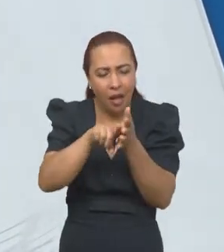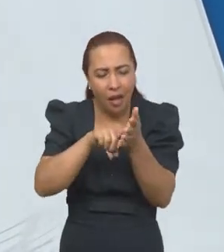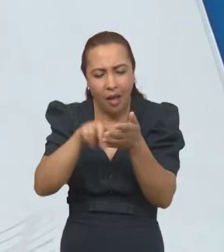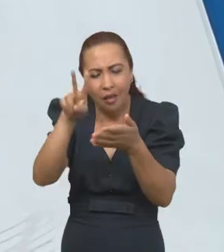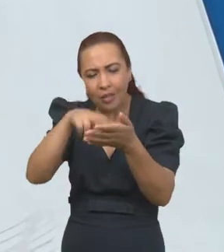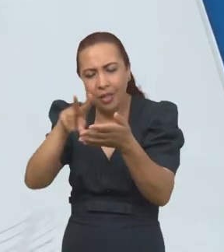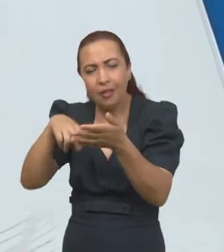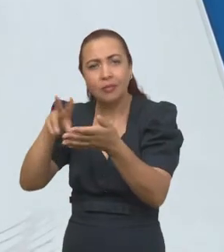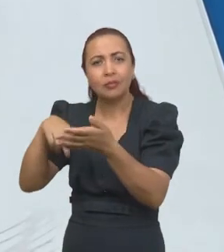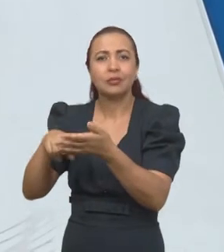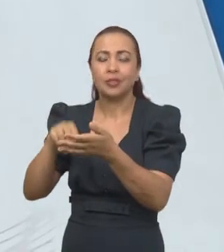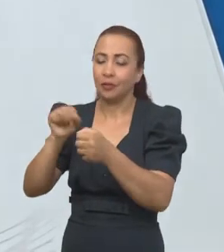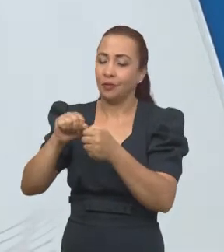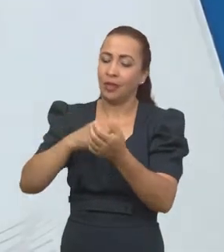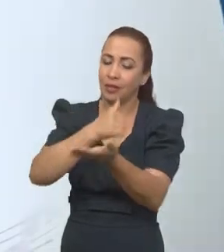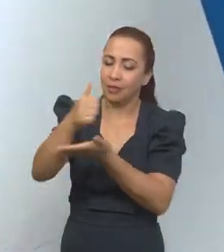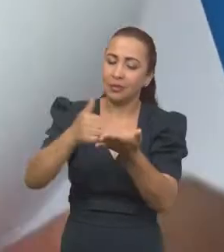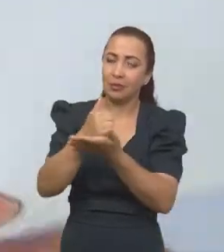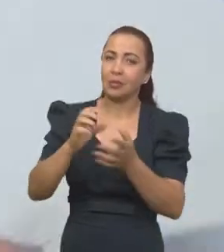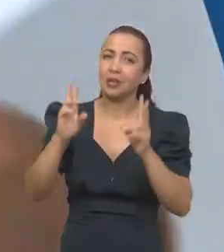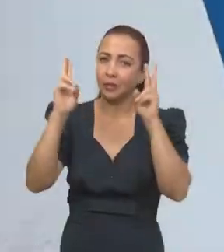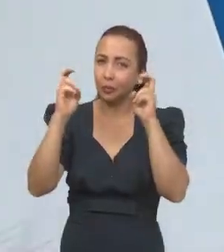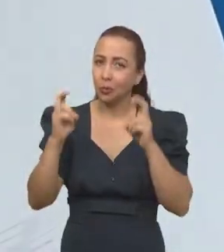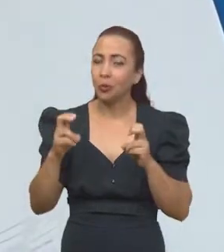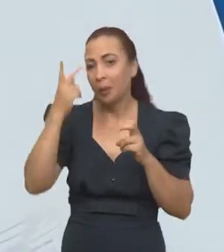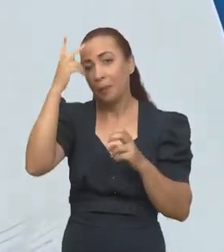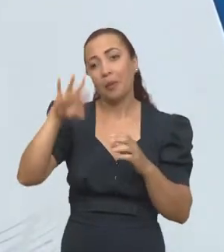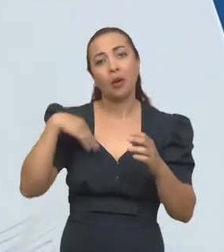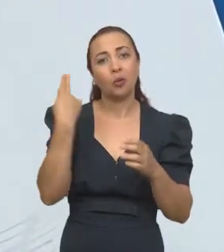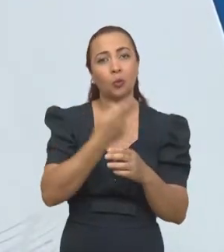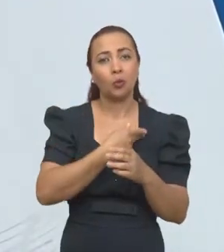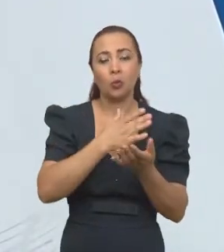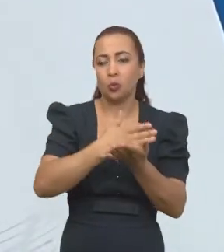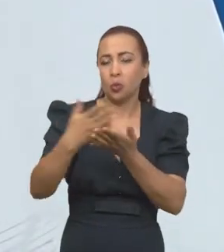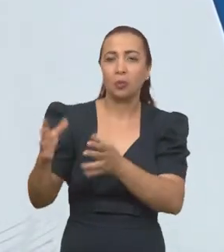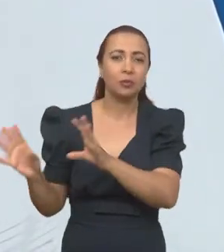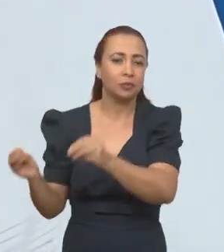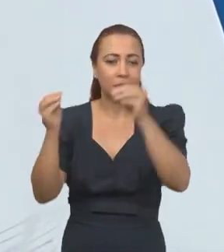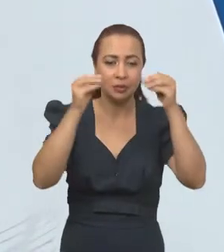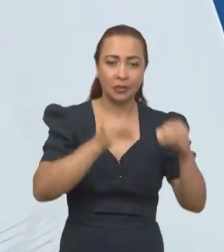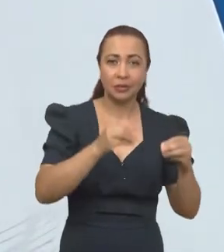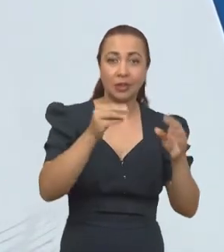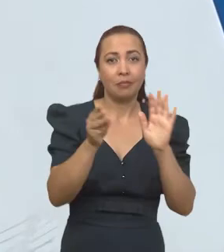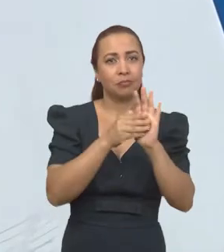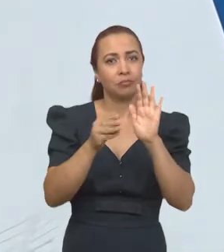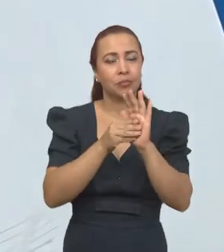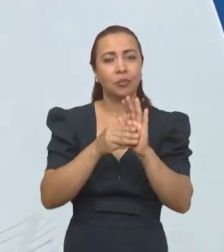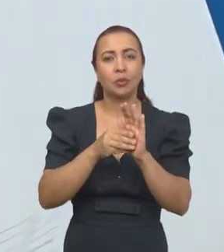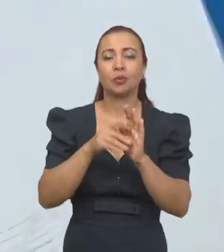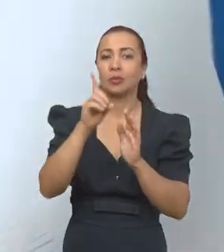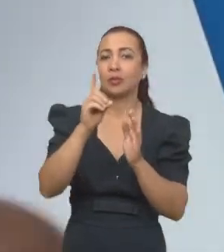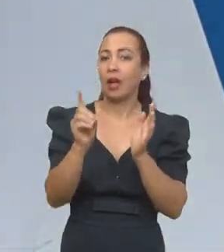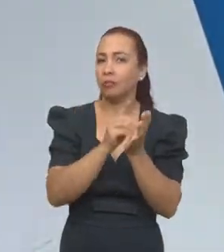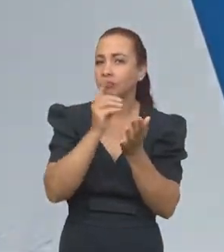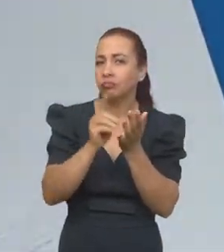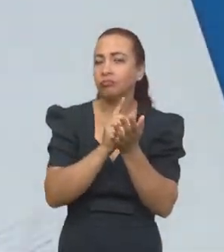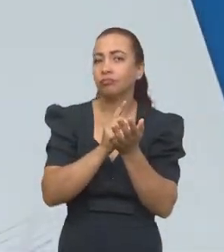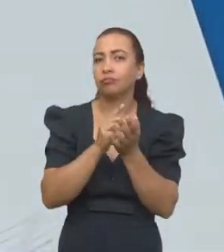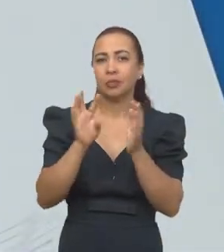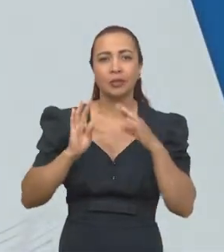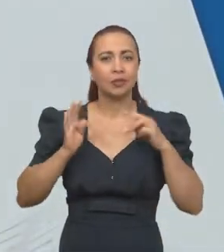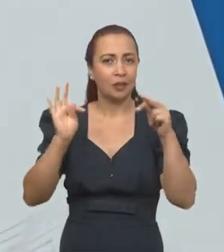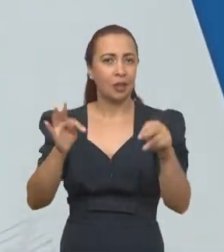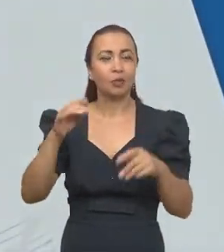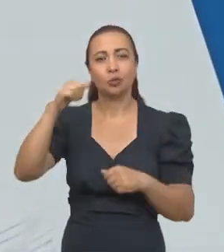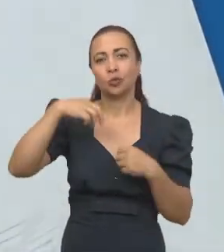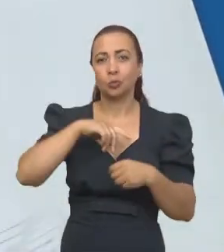análises fizeram as bases teóricas pra poder a gente trazer essa proposta do dossiê técnico de moda.